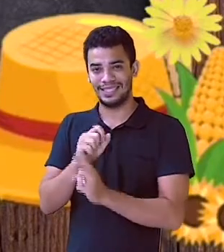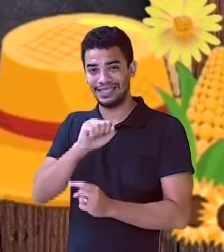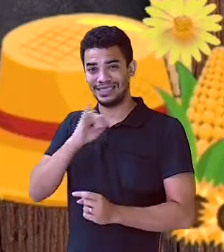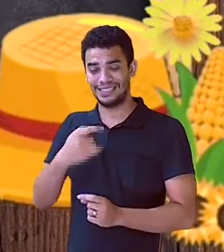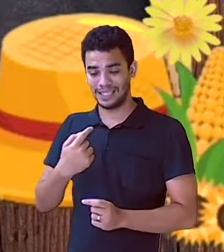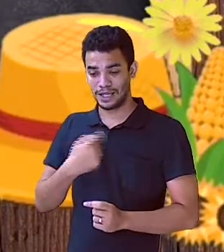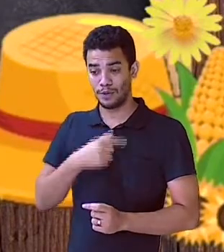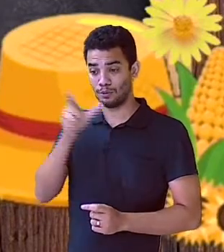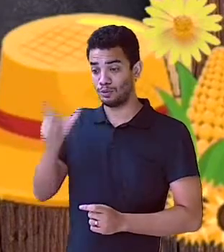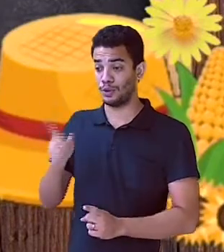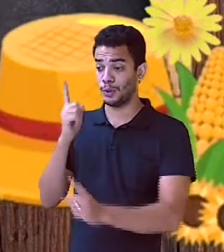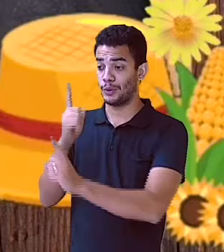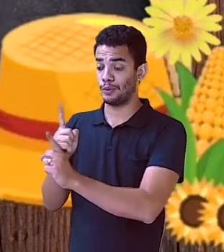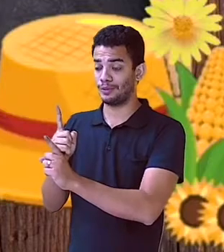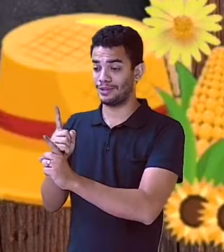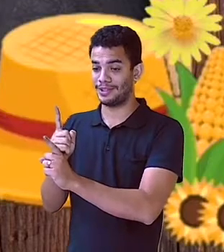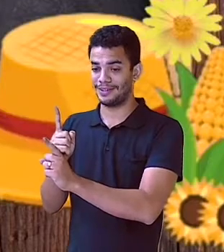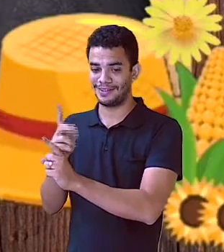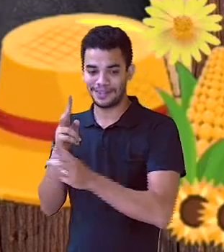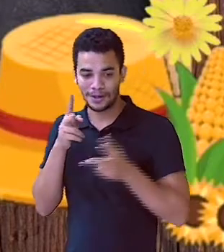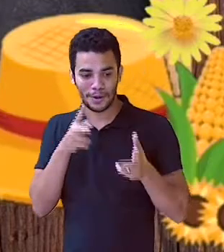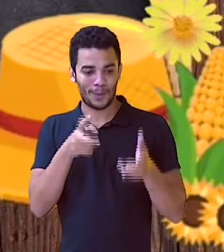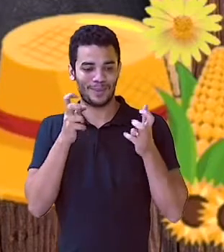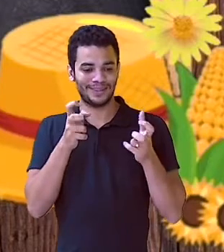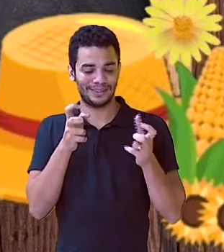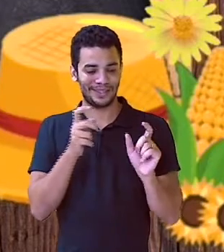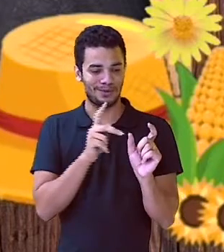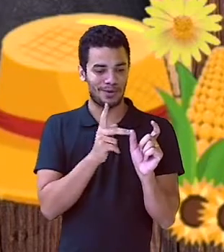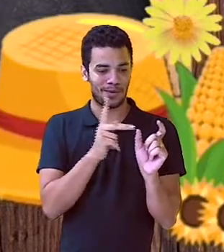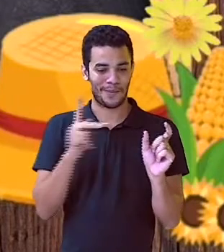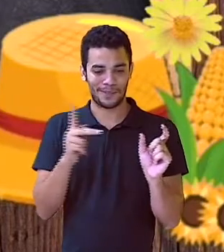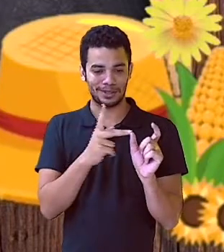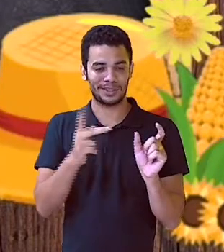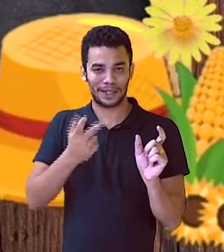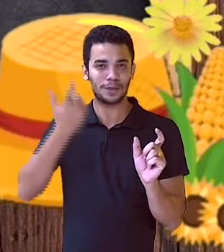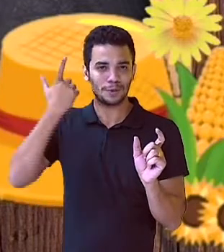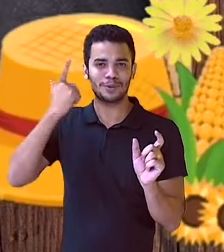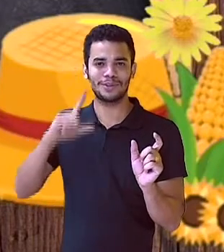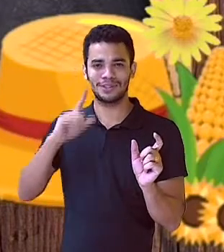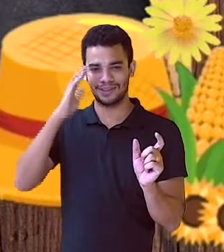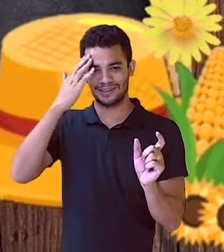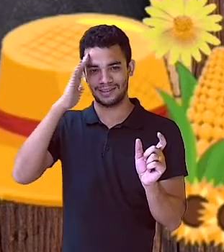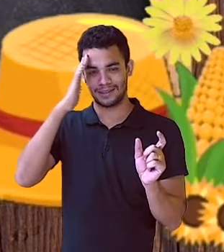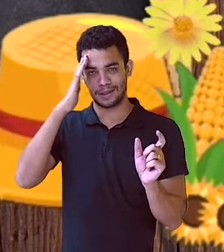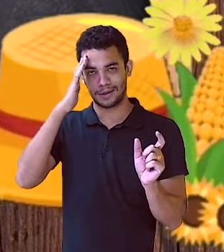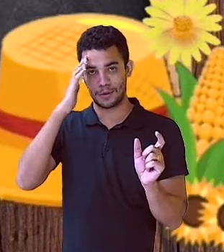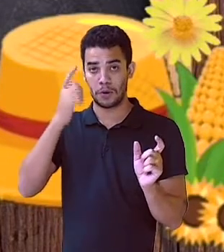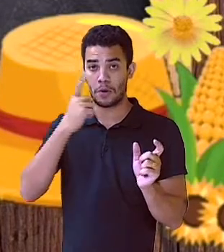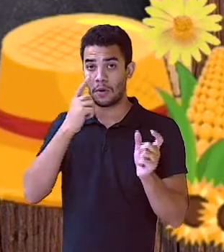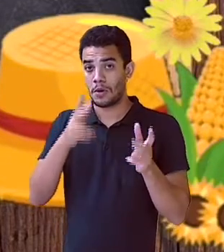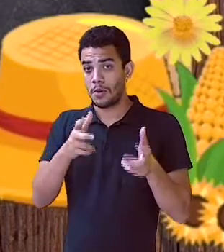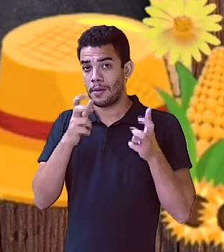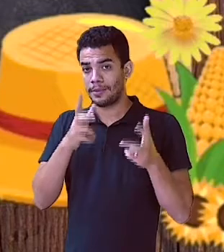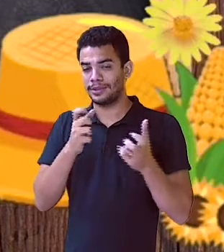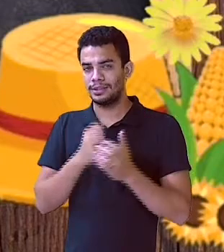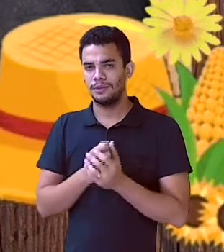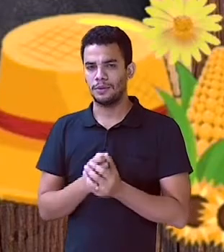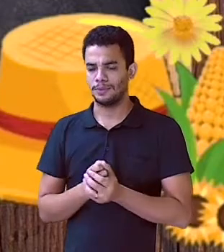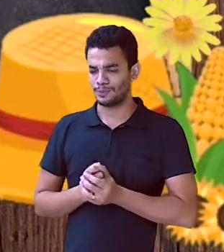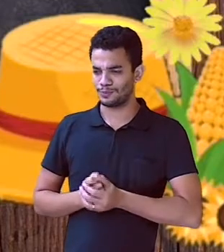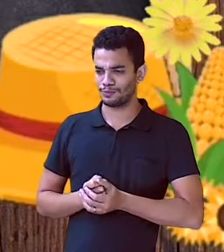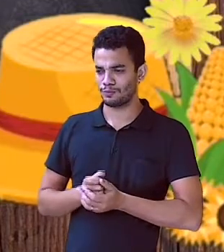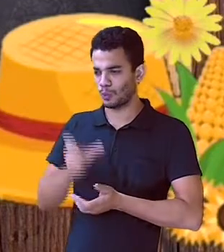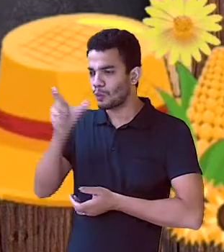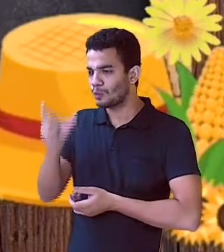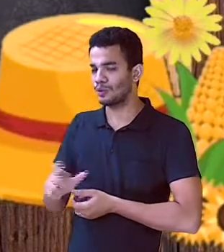predicado da oração. Agora, temos aqui o sujeito que está aqui até numa letra diferente. Olha lá,